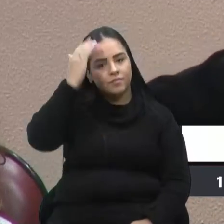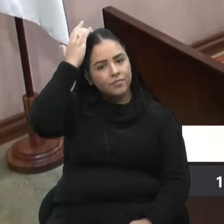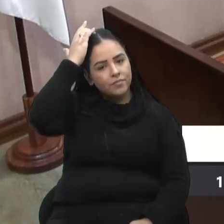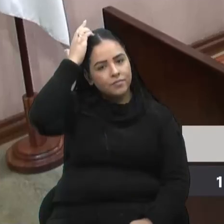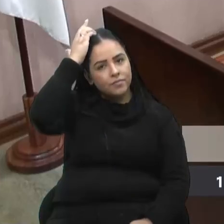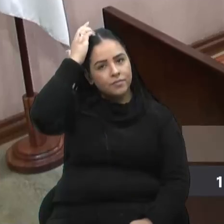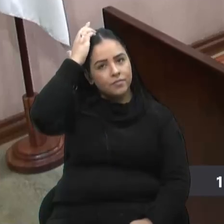Vereador Rafael. Então,